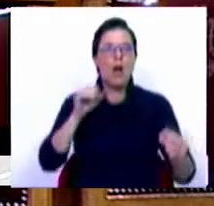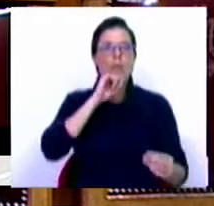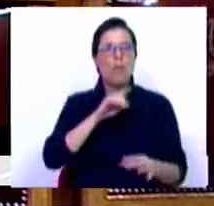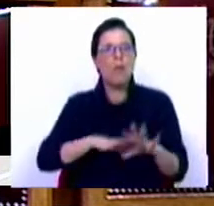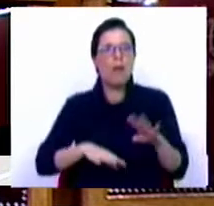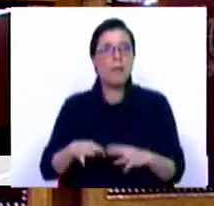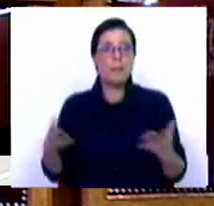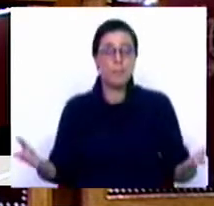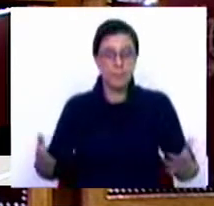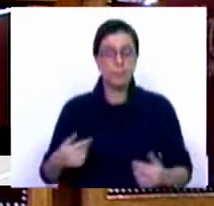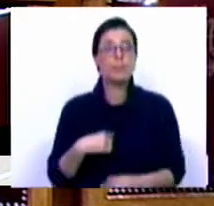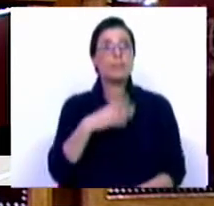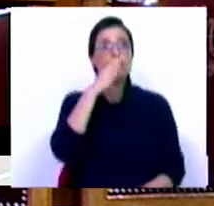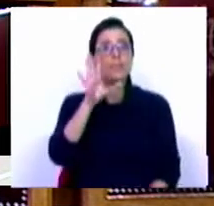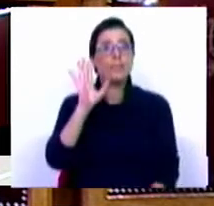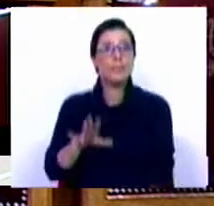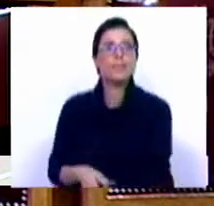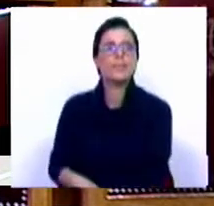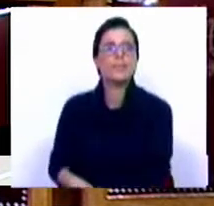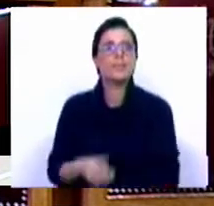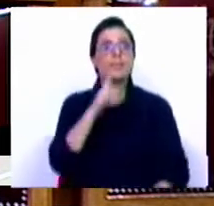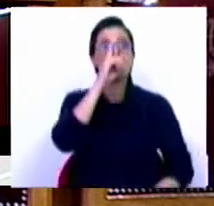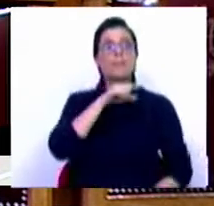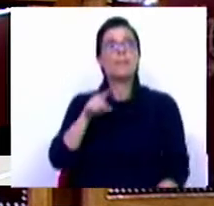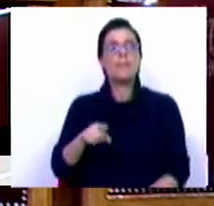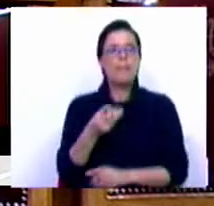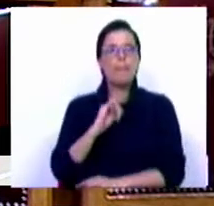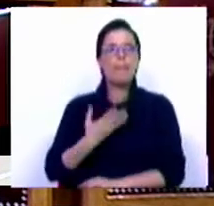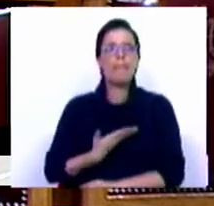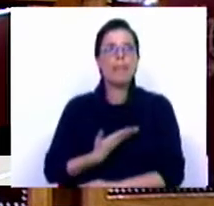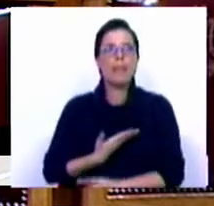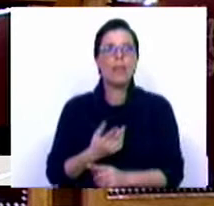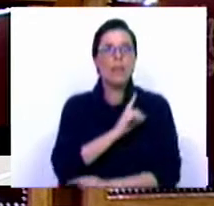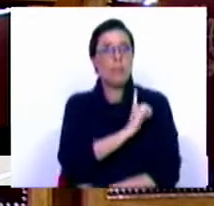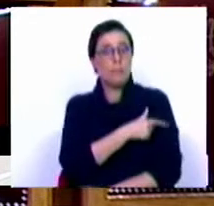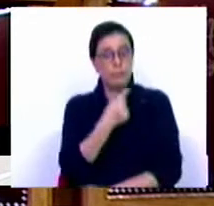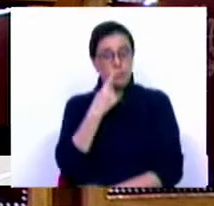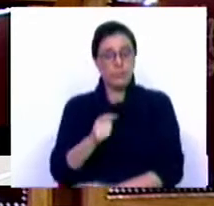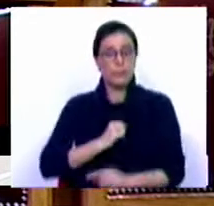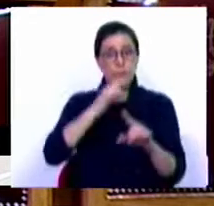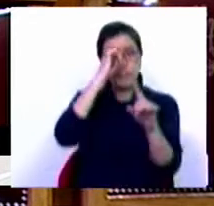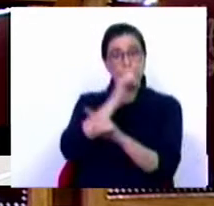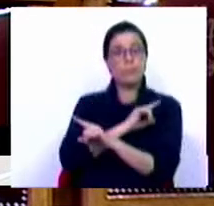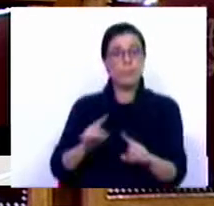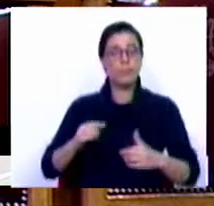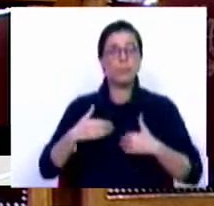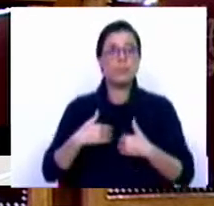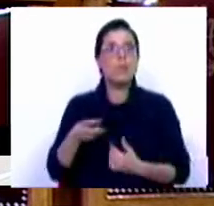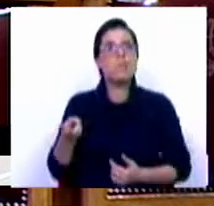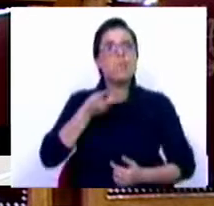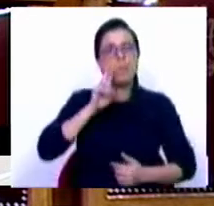utilizar. O que eu vos digo é que quem é este PSD que ousa dizer que os nossos docentes, que os nossos